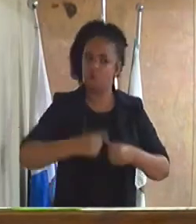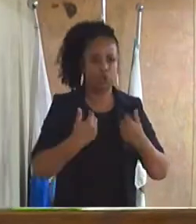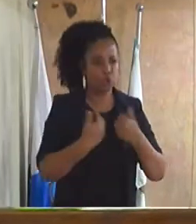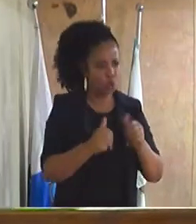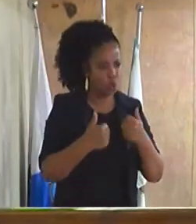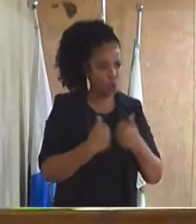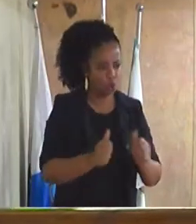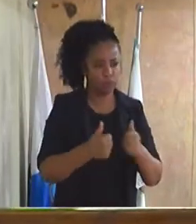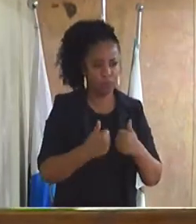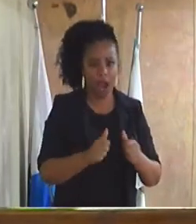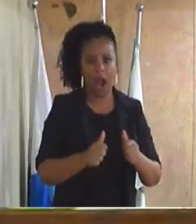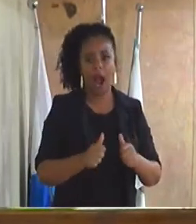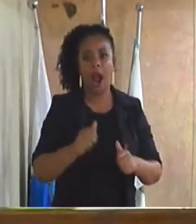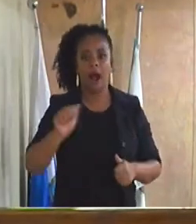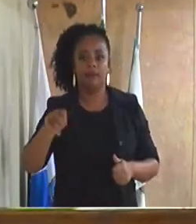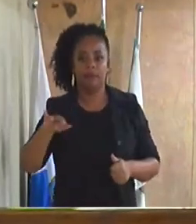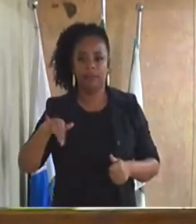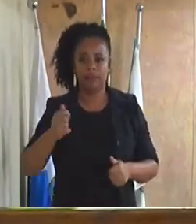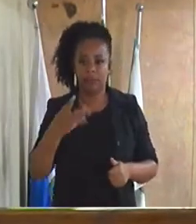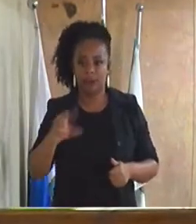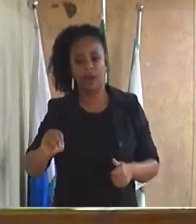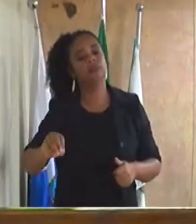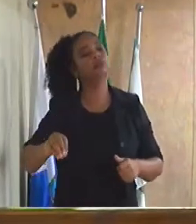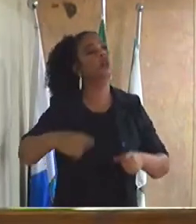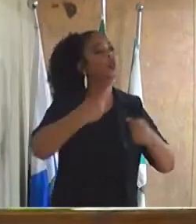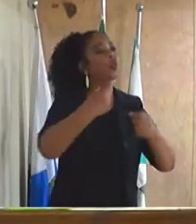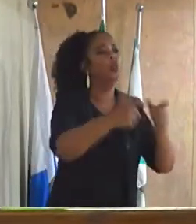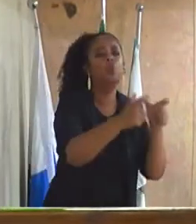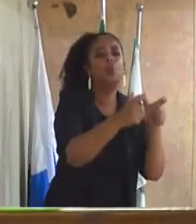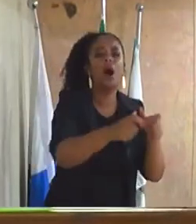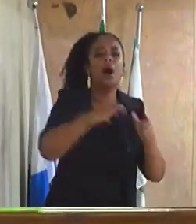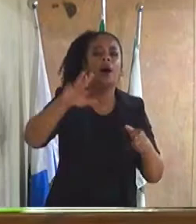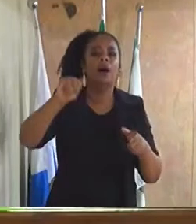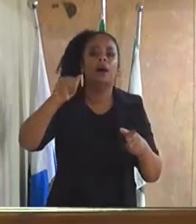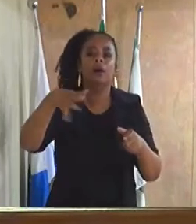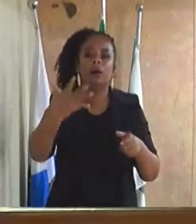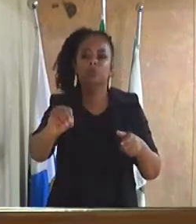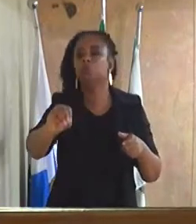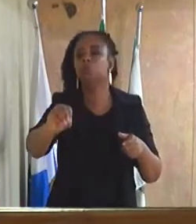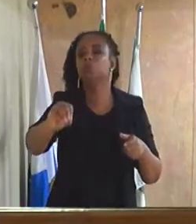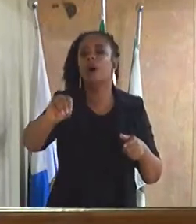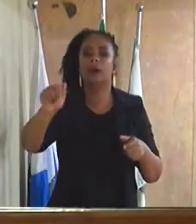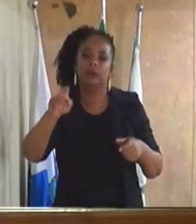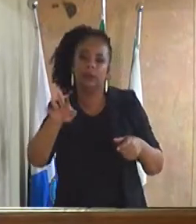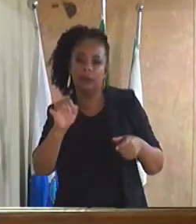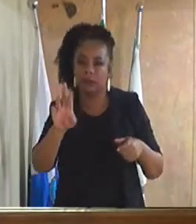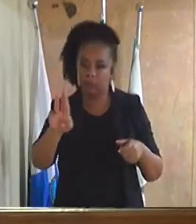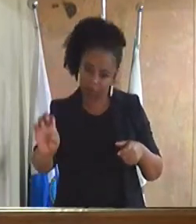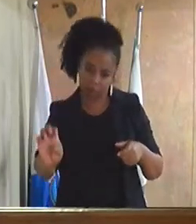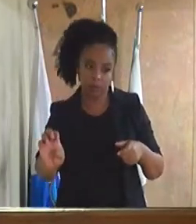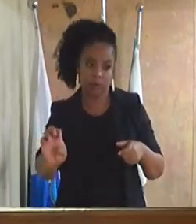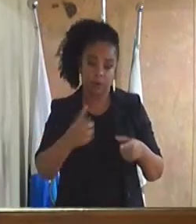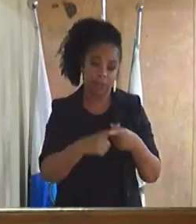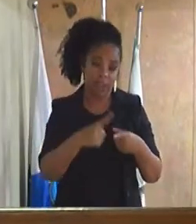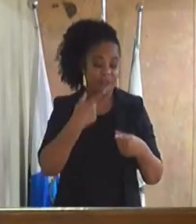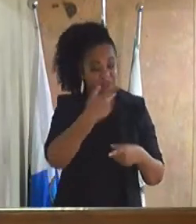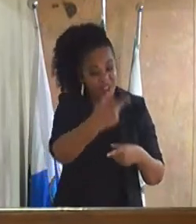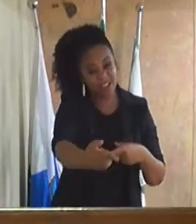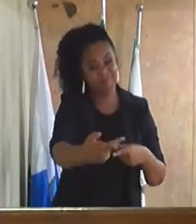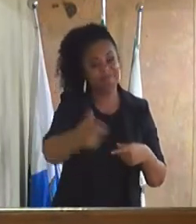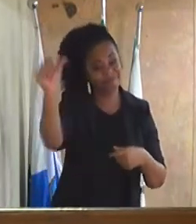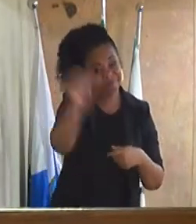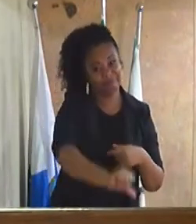aviário, que vai para o Rancho Alegre, porque a empresa também alega que está dando prejuízo. Eles têm, se está dando